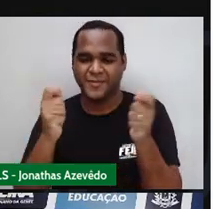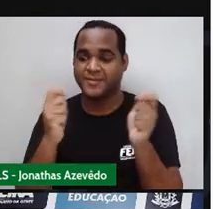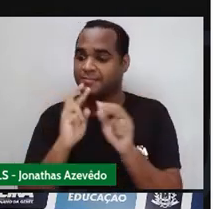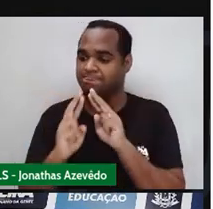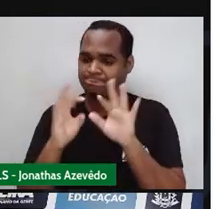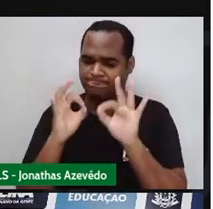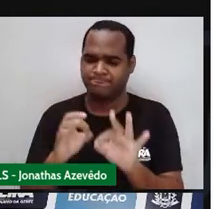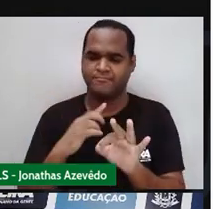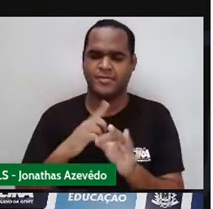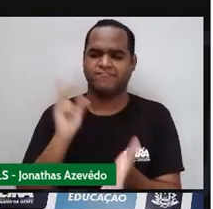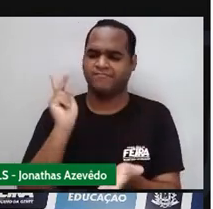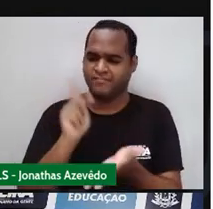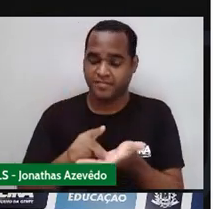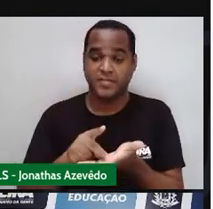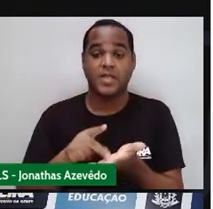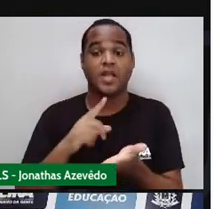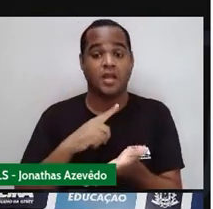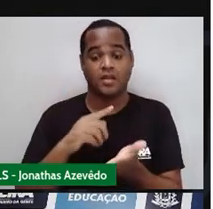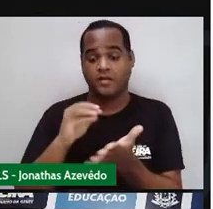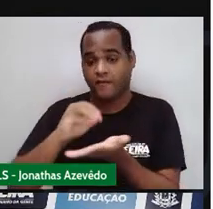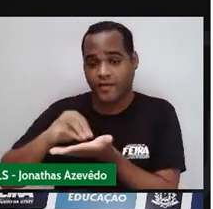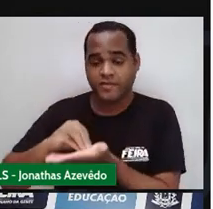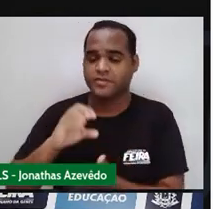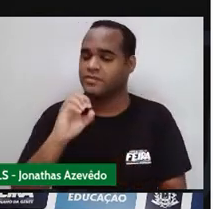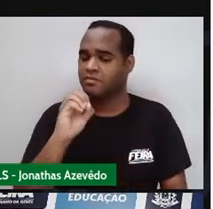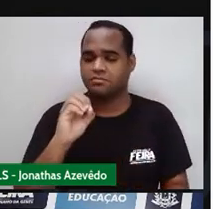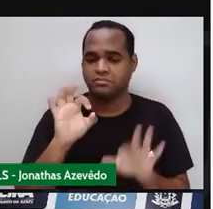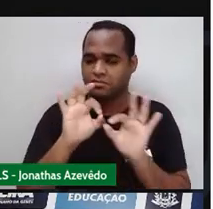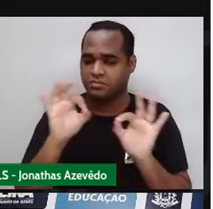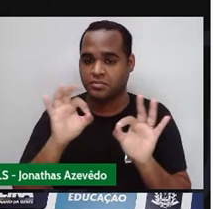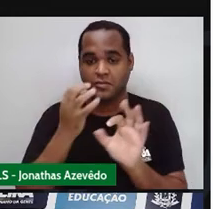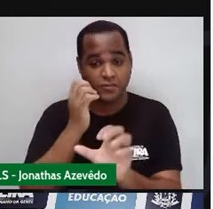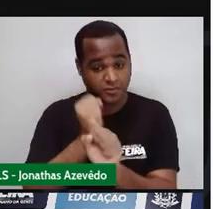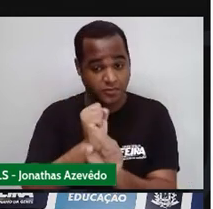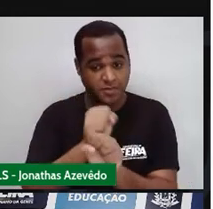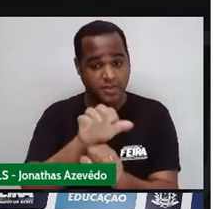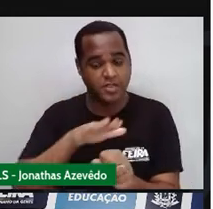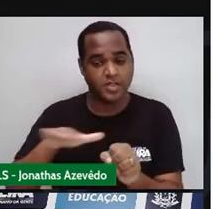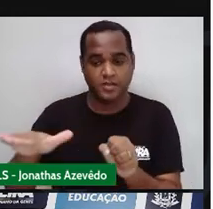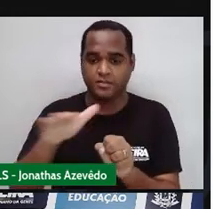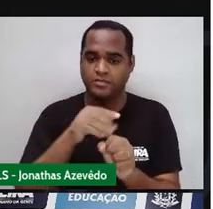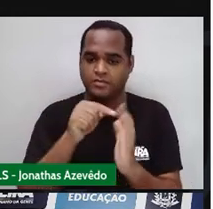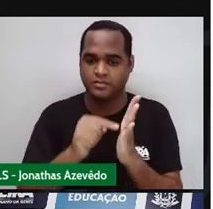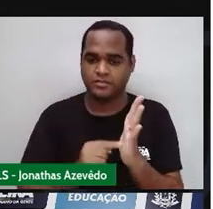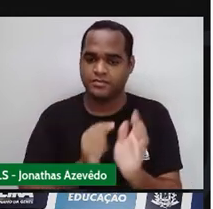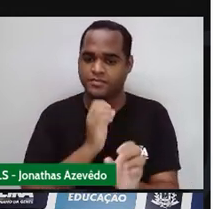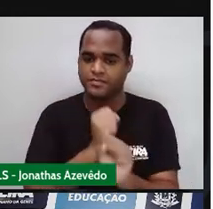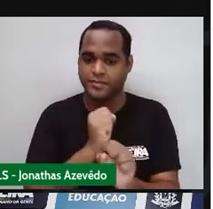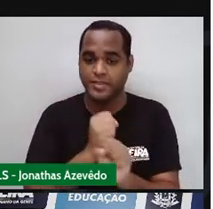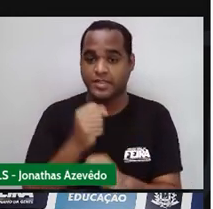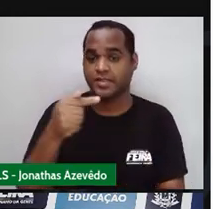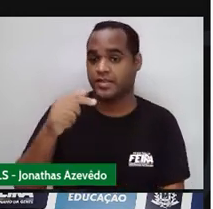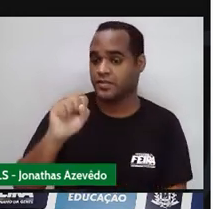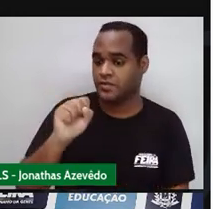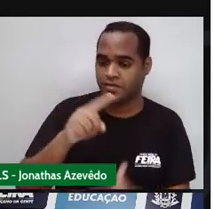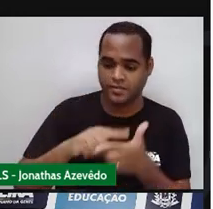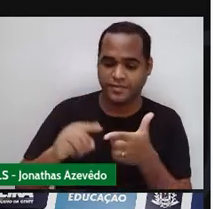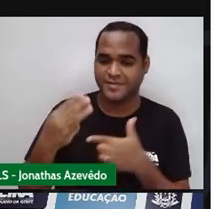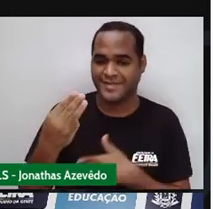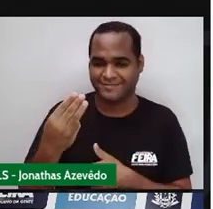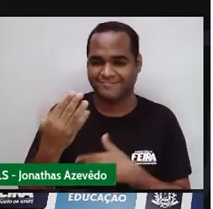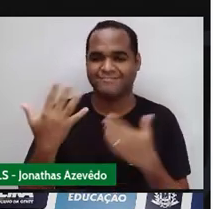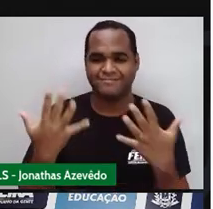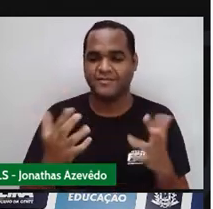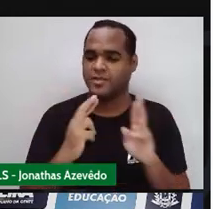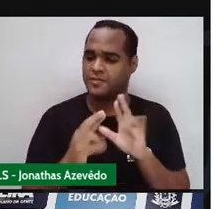um resultado exato Resto 0 Então eu vou fazer aqui na calculadora 78 dividido por 3 Quando eu fizer isso